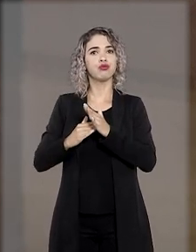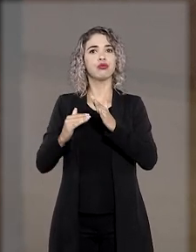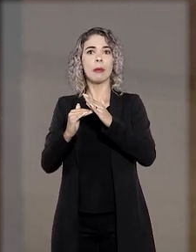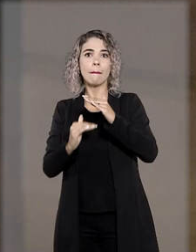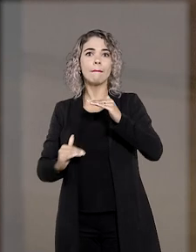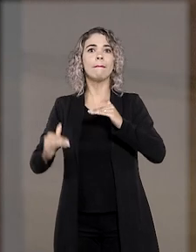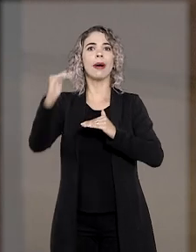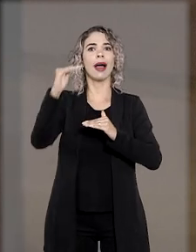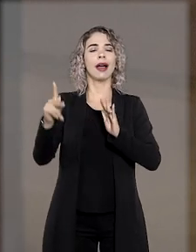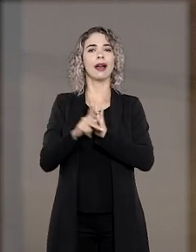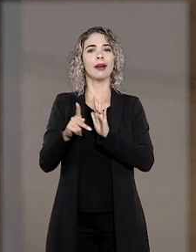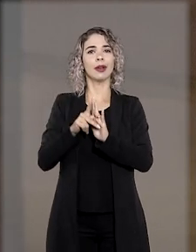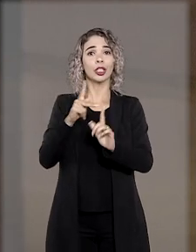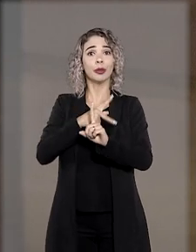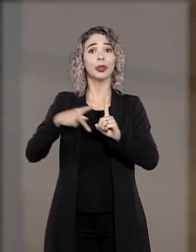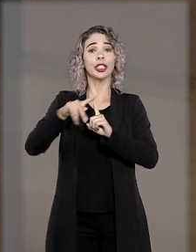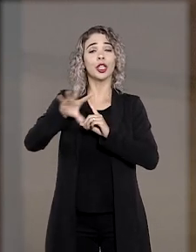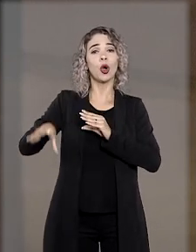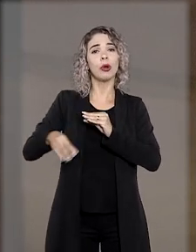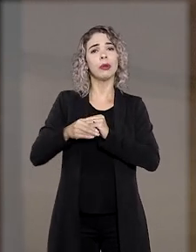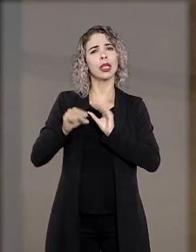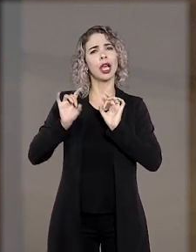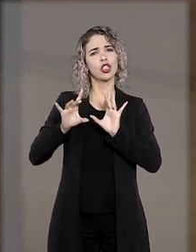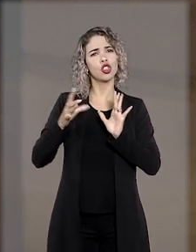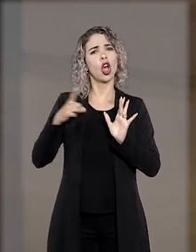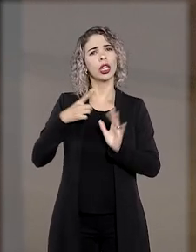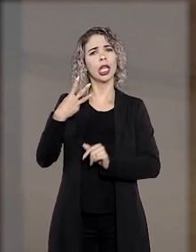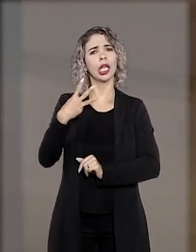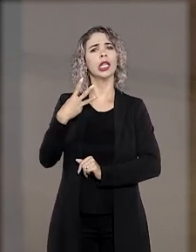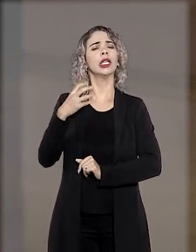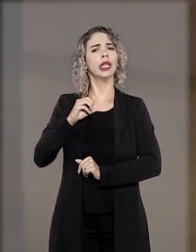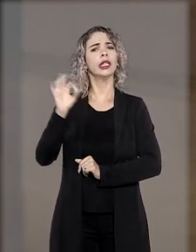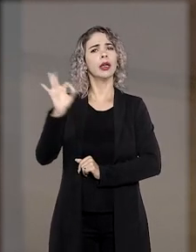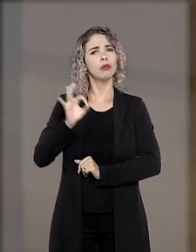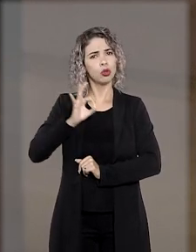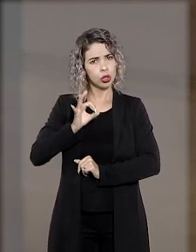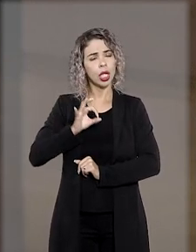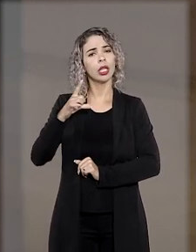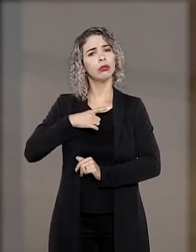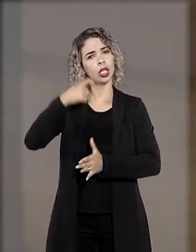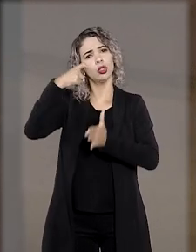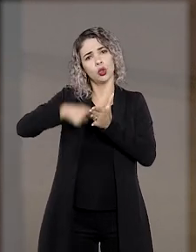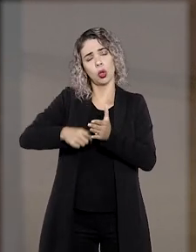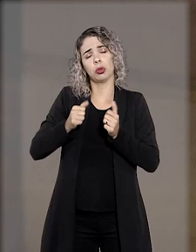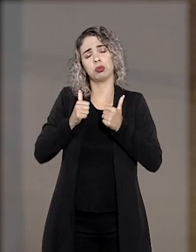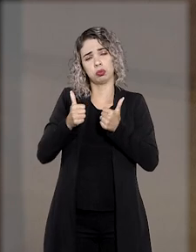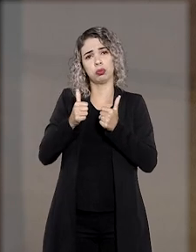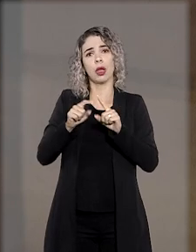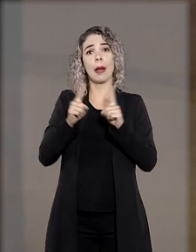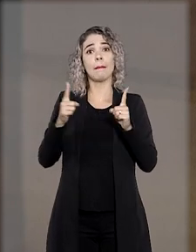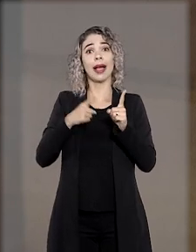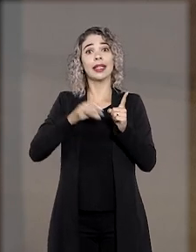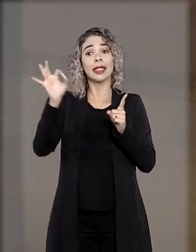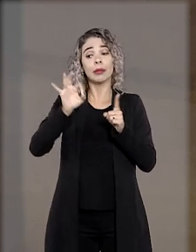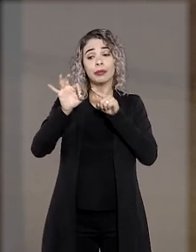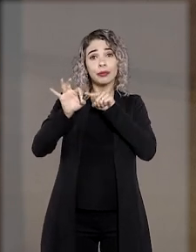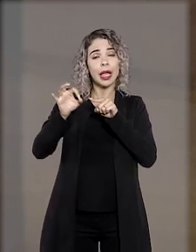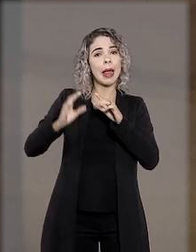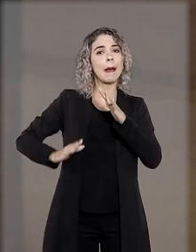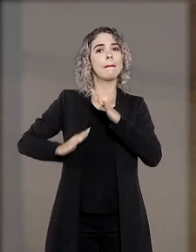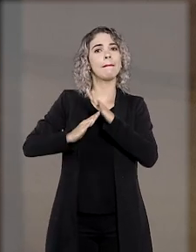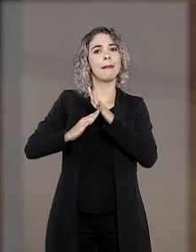em sua aposentadoria complementar a 30% dos rendimentos brutos após os descontos obrigatórios. Esta